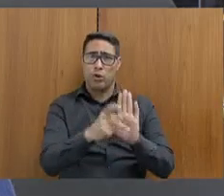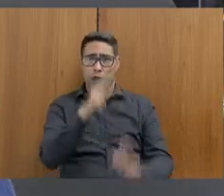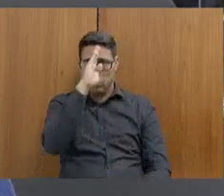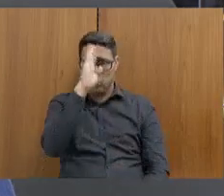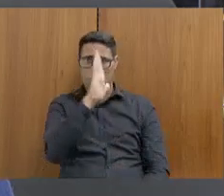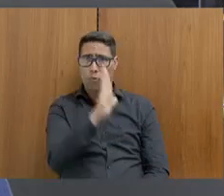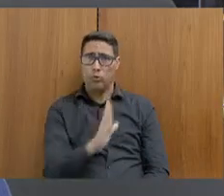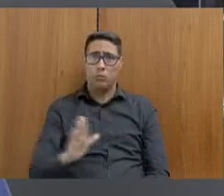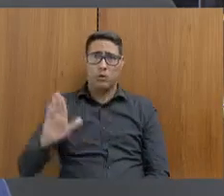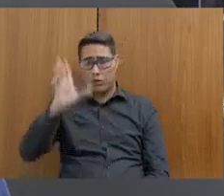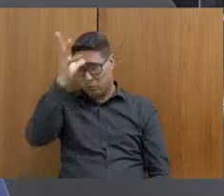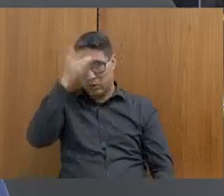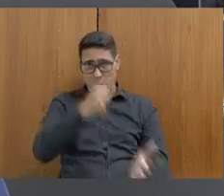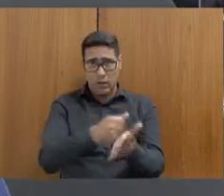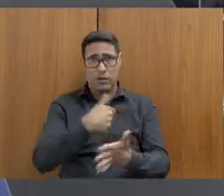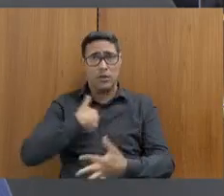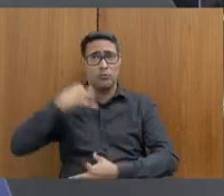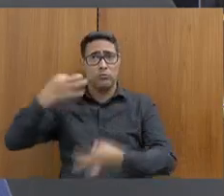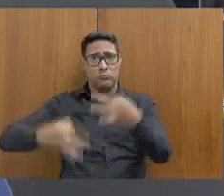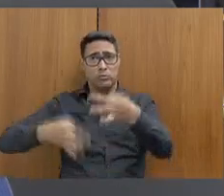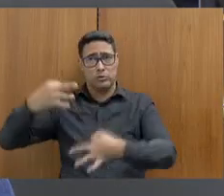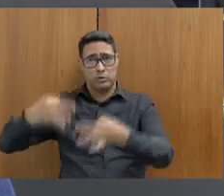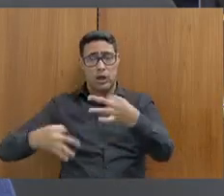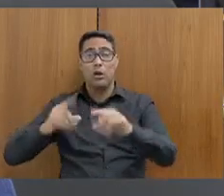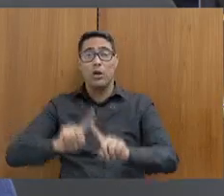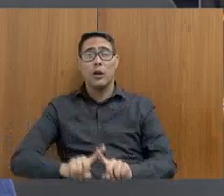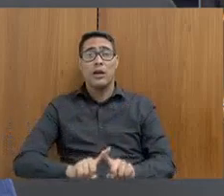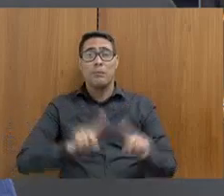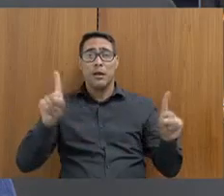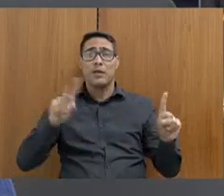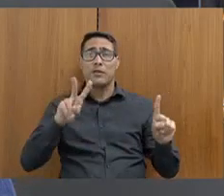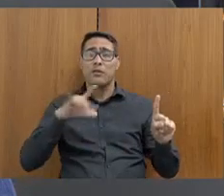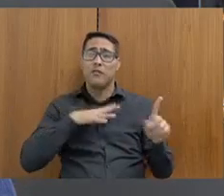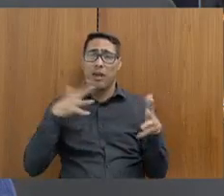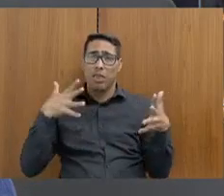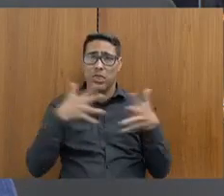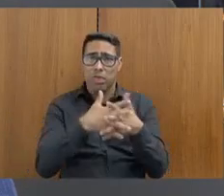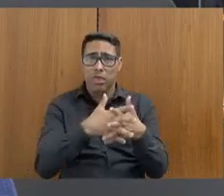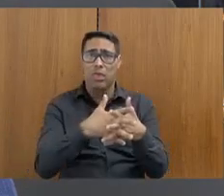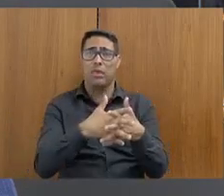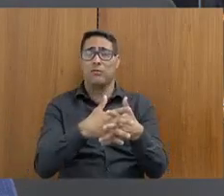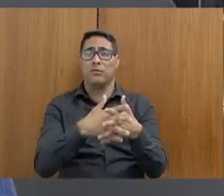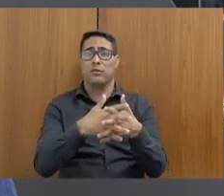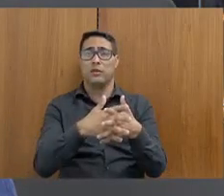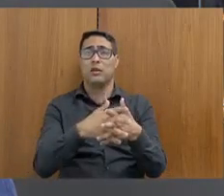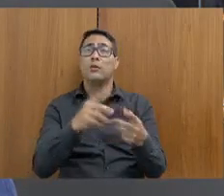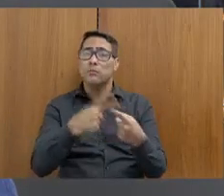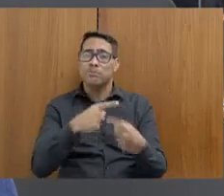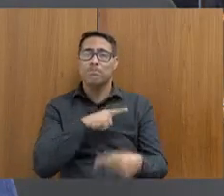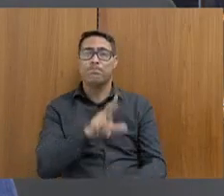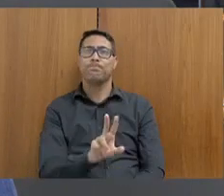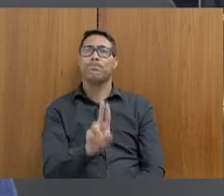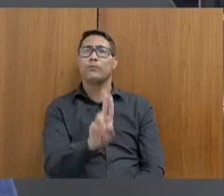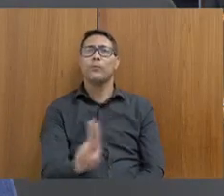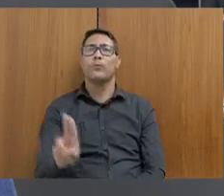judicial, e ao mesmo tempo isso é um contrassenso, pois nós temos o uso